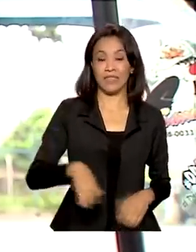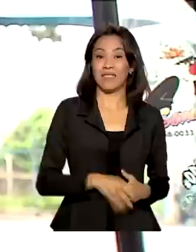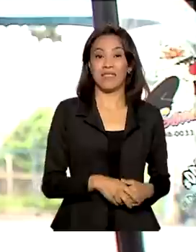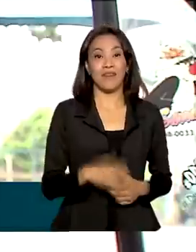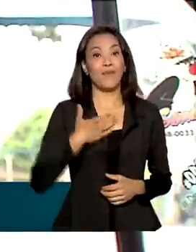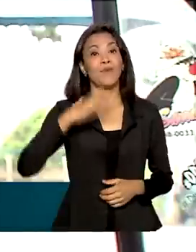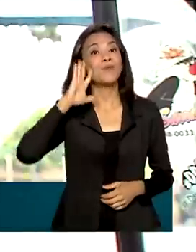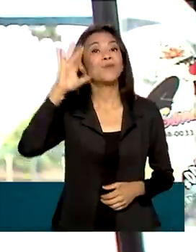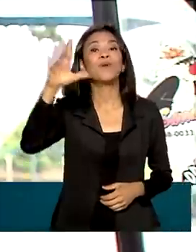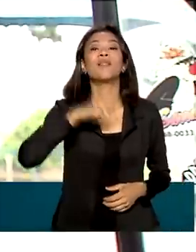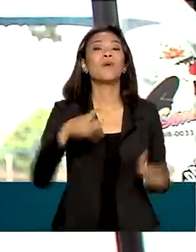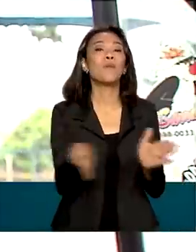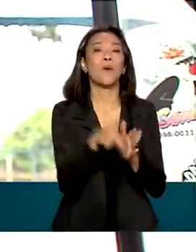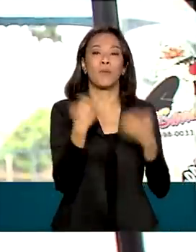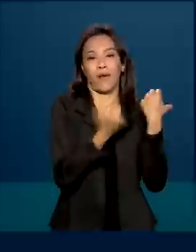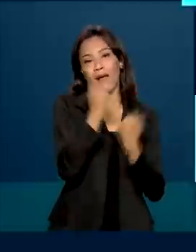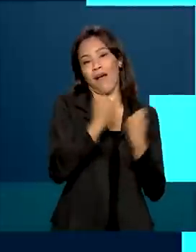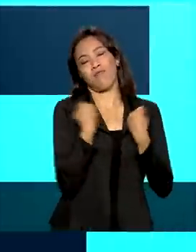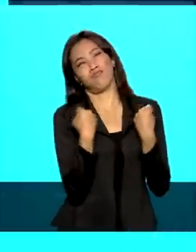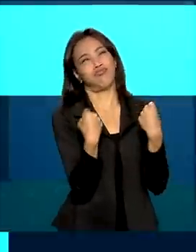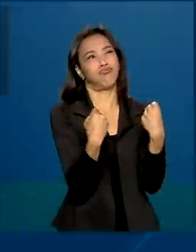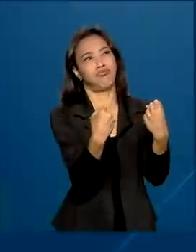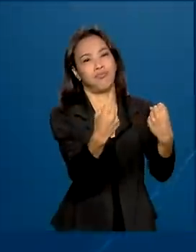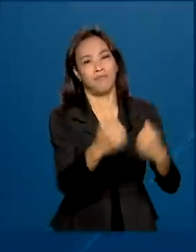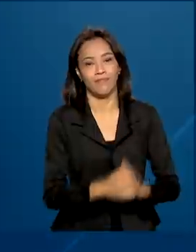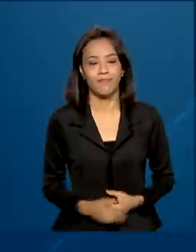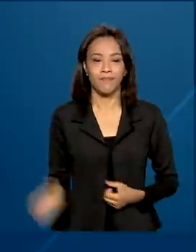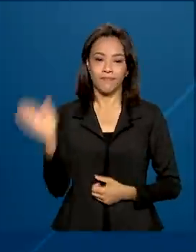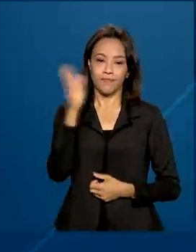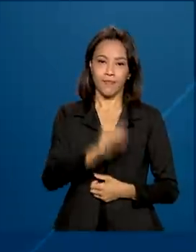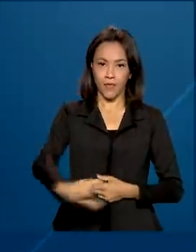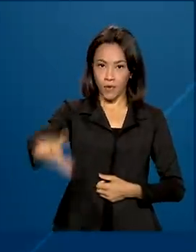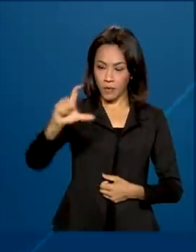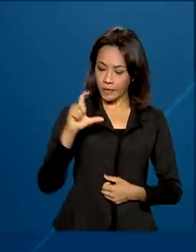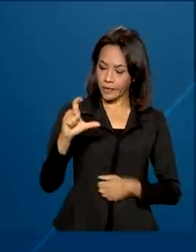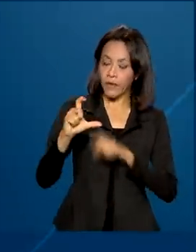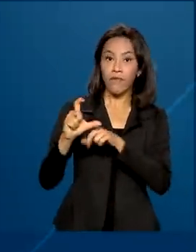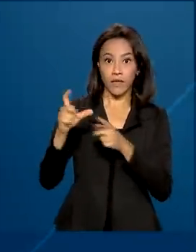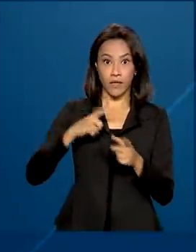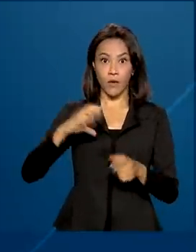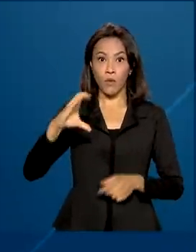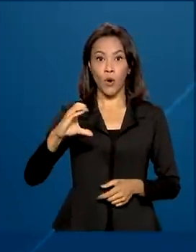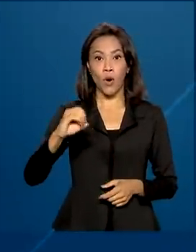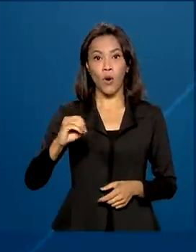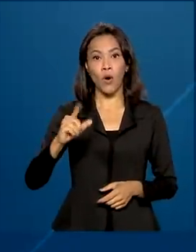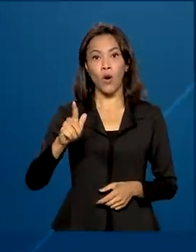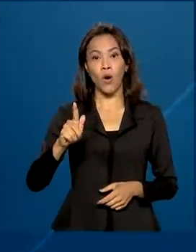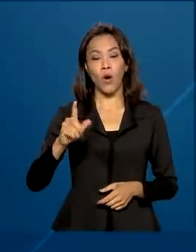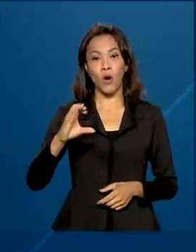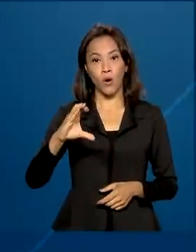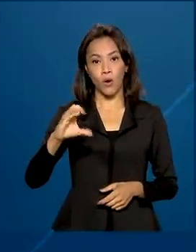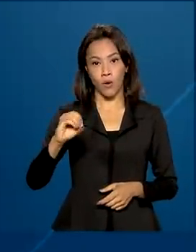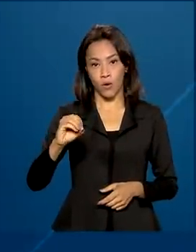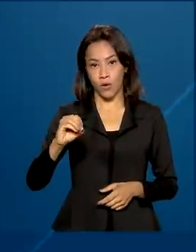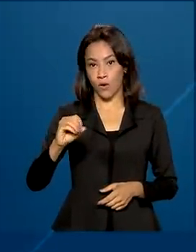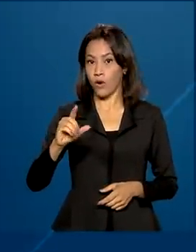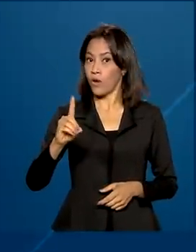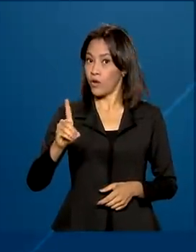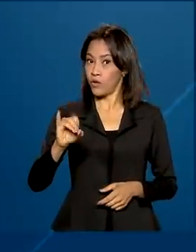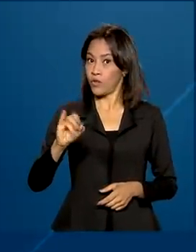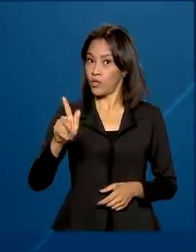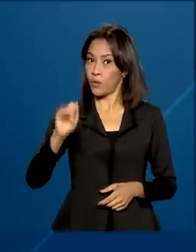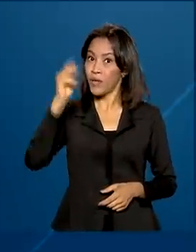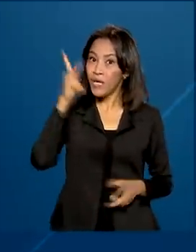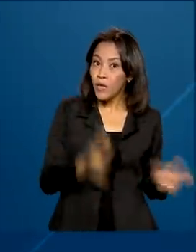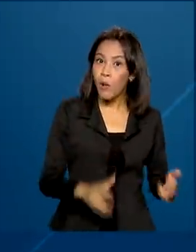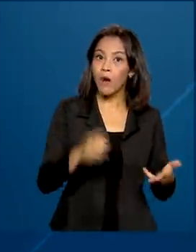próprio carro para poder andar. O documento vai ter um código, é exemplo do que é usado nos passaportes, e será impresso